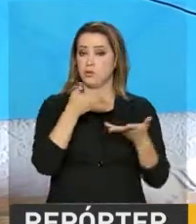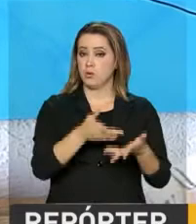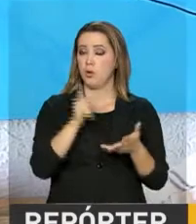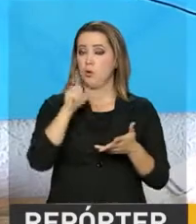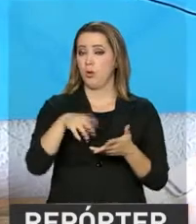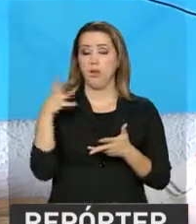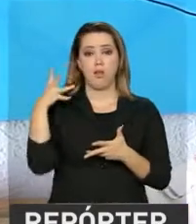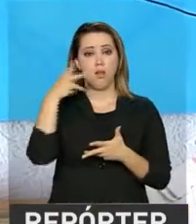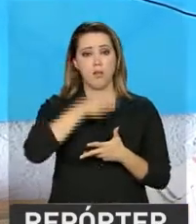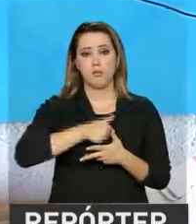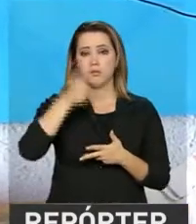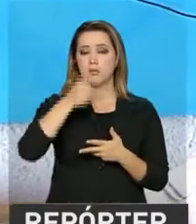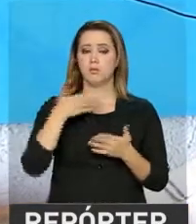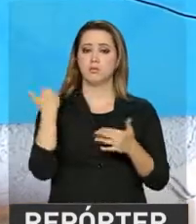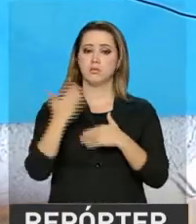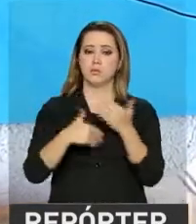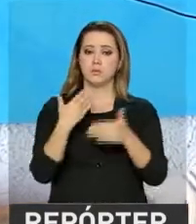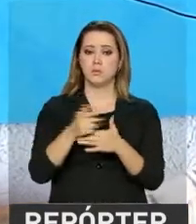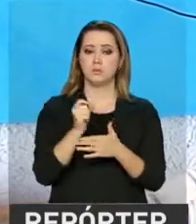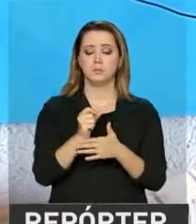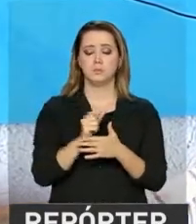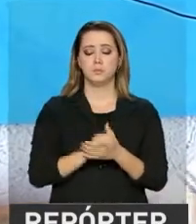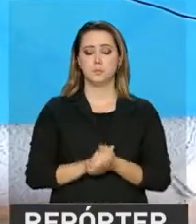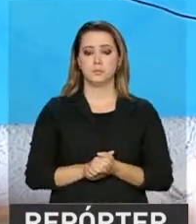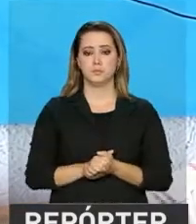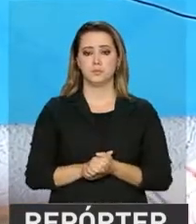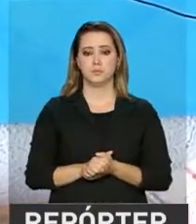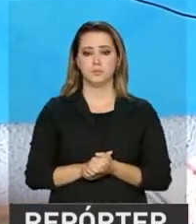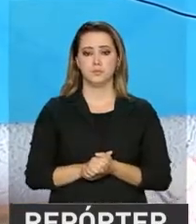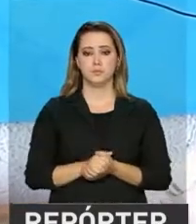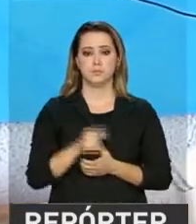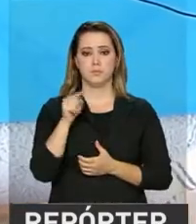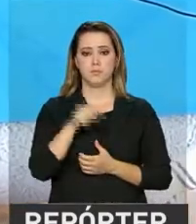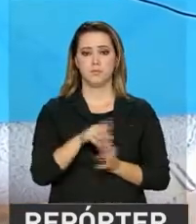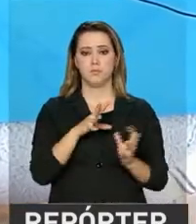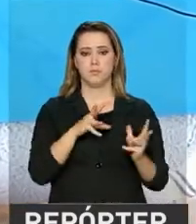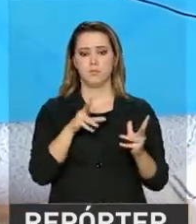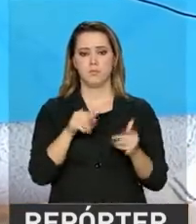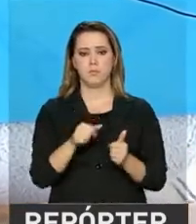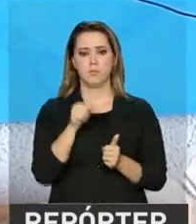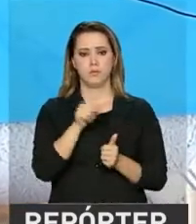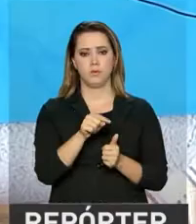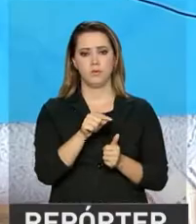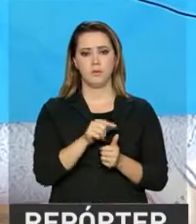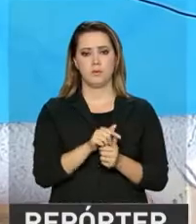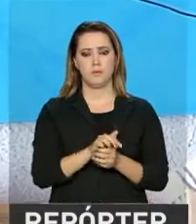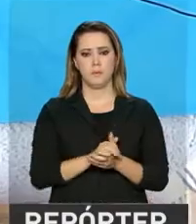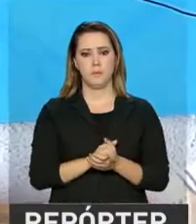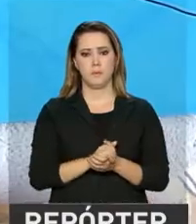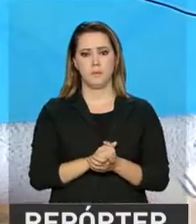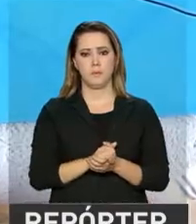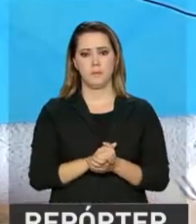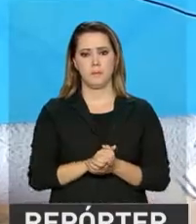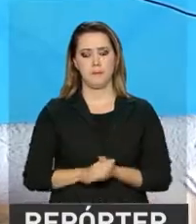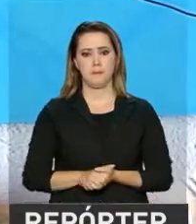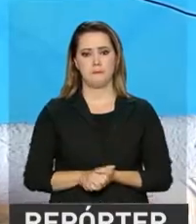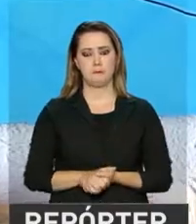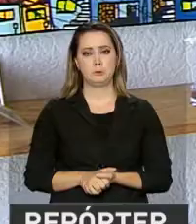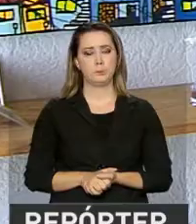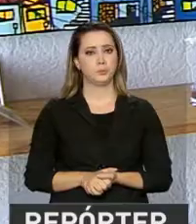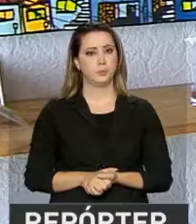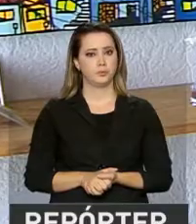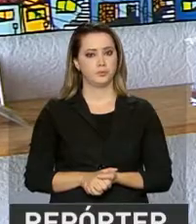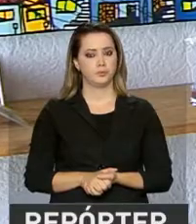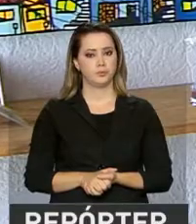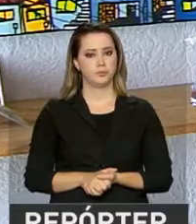E, a parte disso, lugares como este, o Hostal, o Hostel Bar, captura muito bem o seu público.